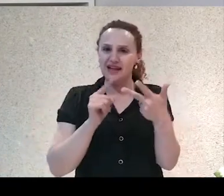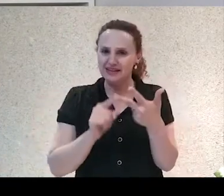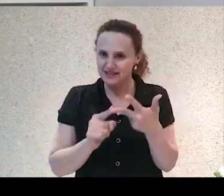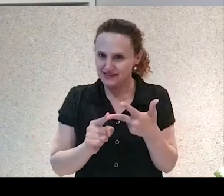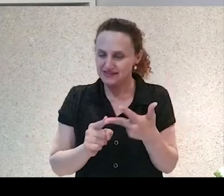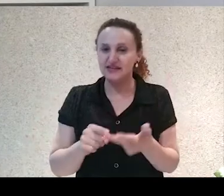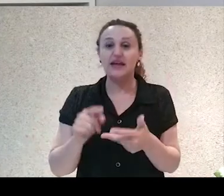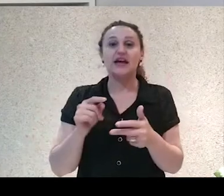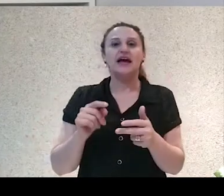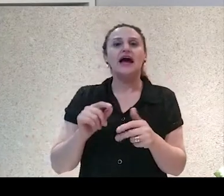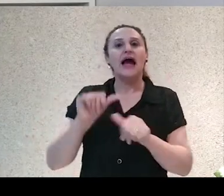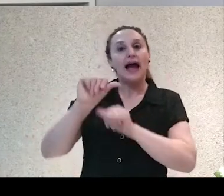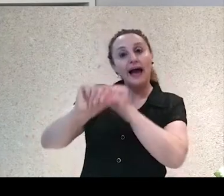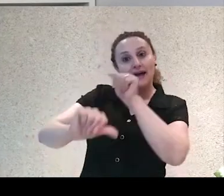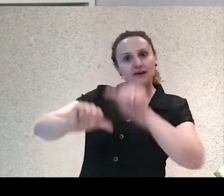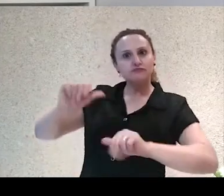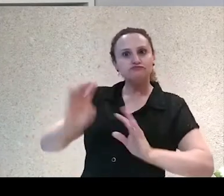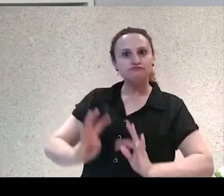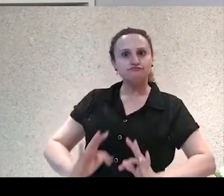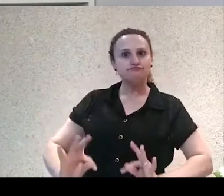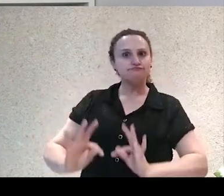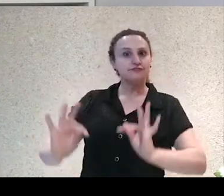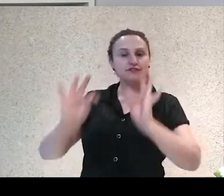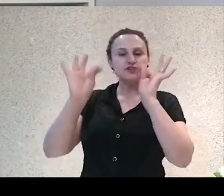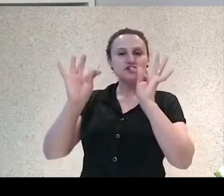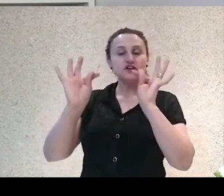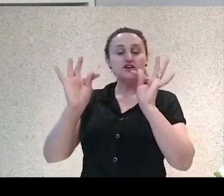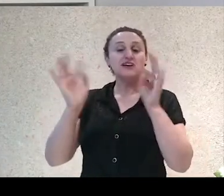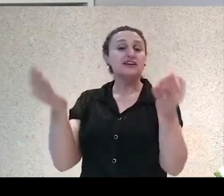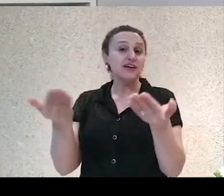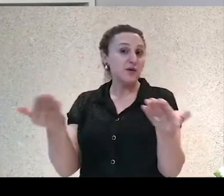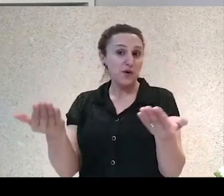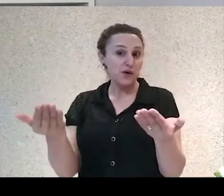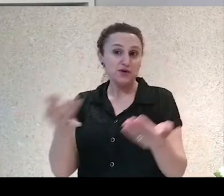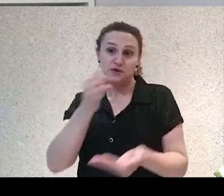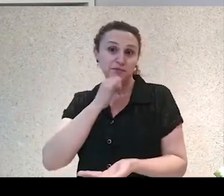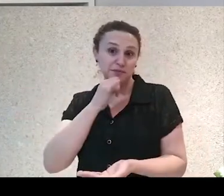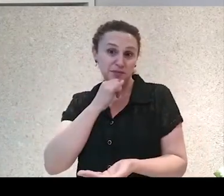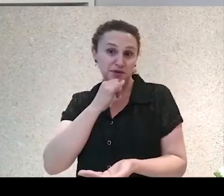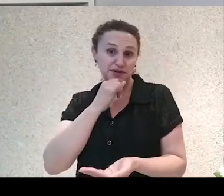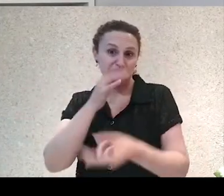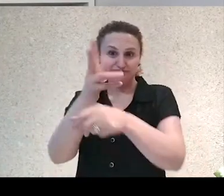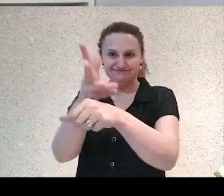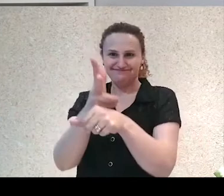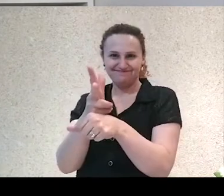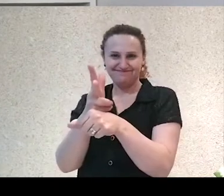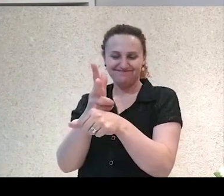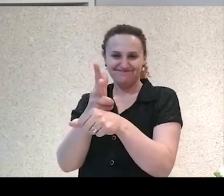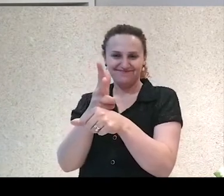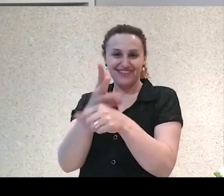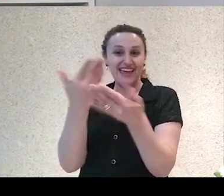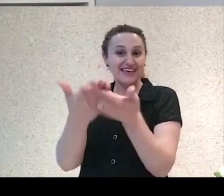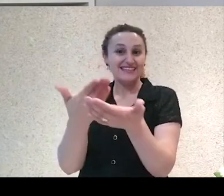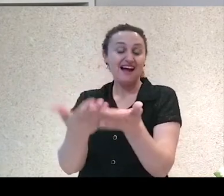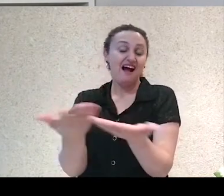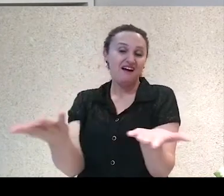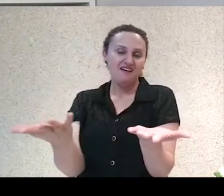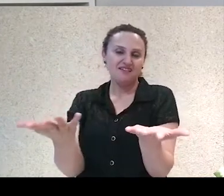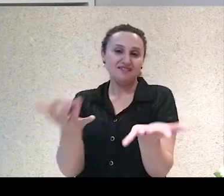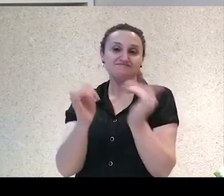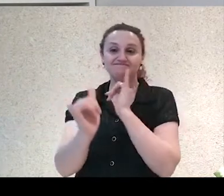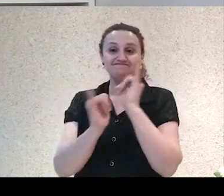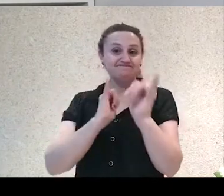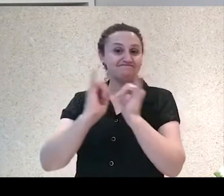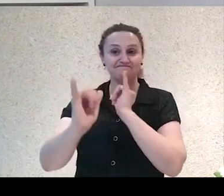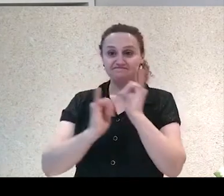a revolução tecnológica, que é a que permite que a gente esteja gravando esta aula hoje assim. Ele vai dizer o seguinte, que